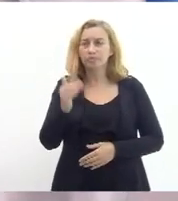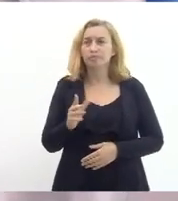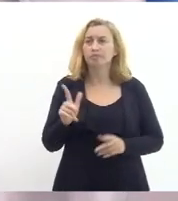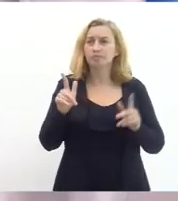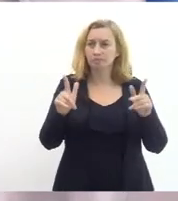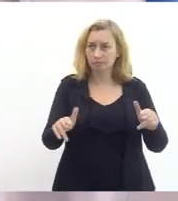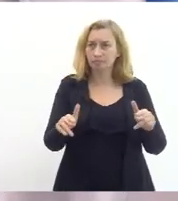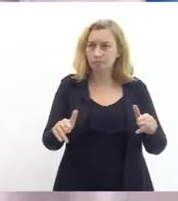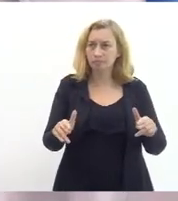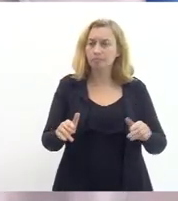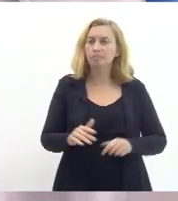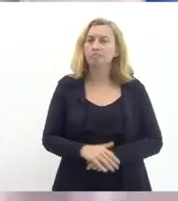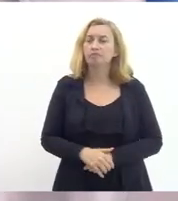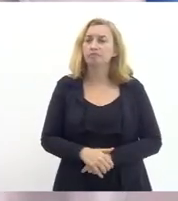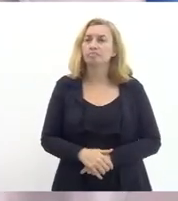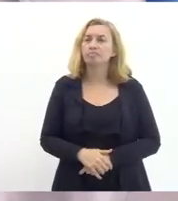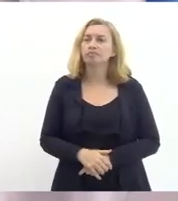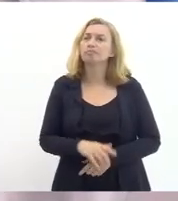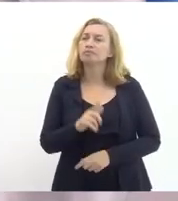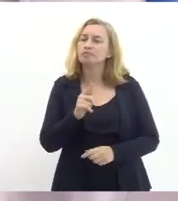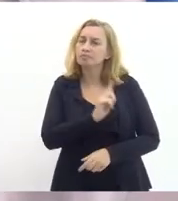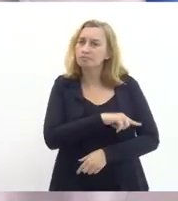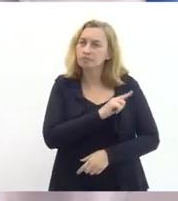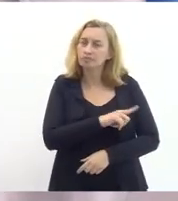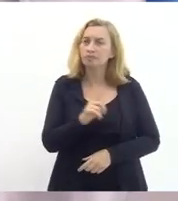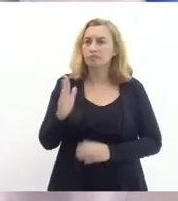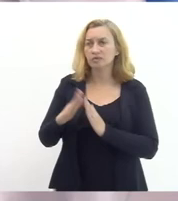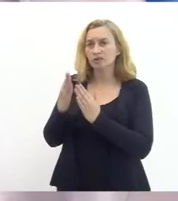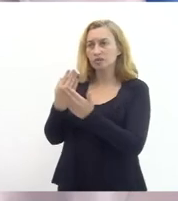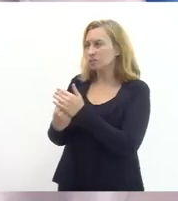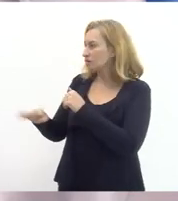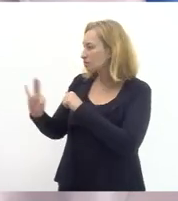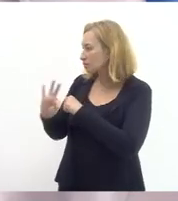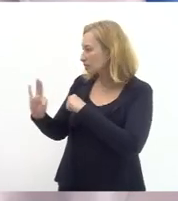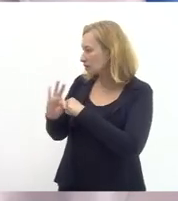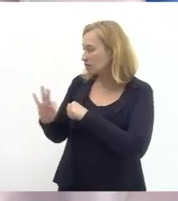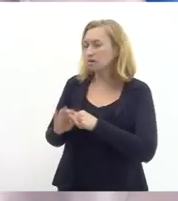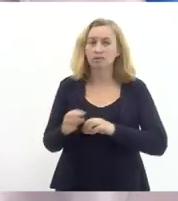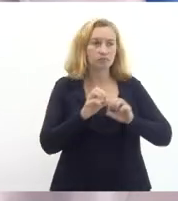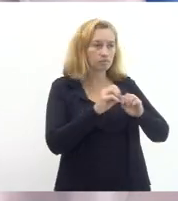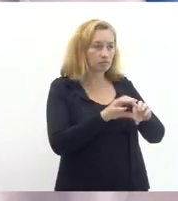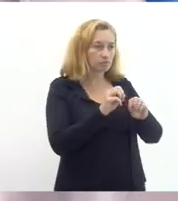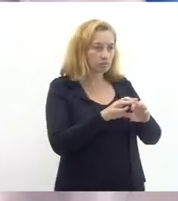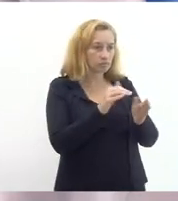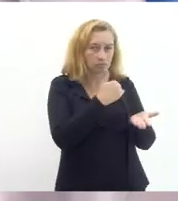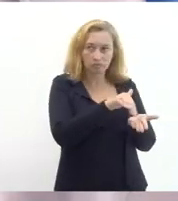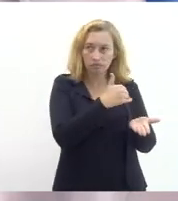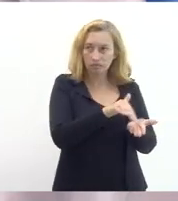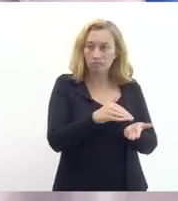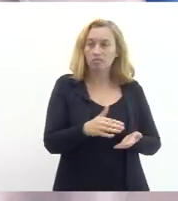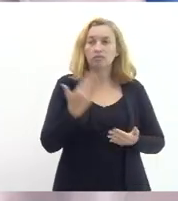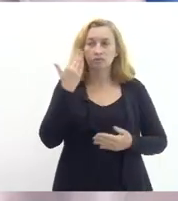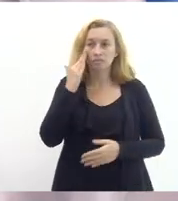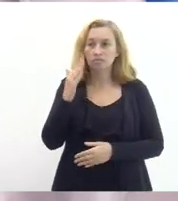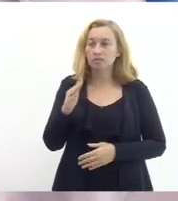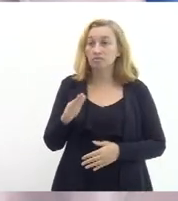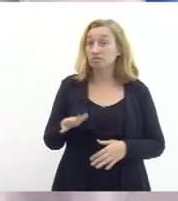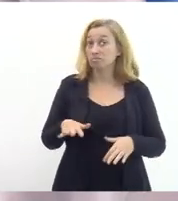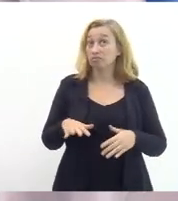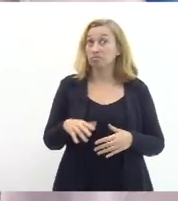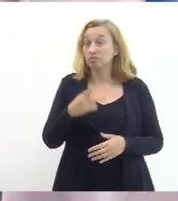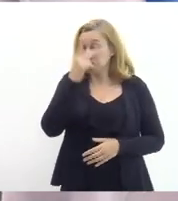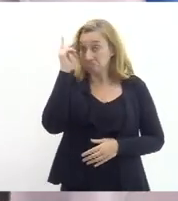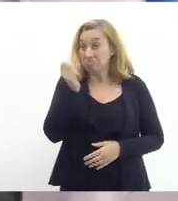eu quero reiterar para a gestão da Faietec para a gestão da Secretaria de Educação a gente entende que é óbvio ninguém quer estar à frente da gestão